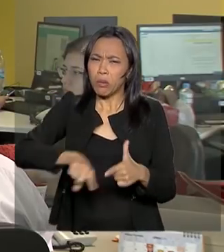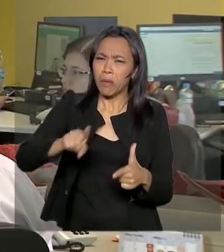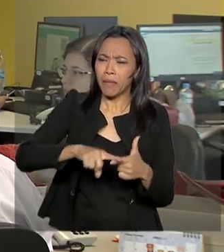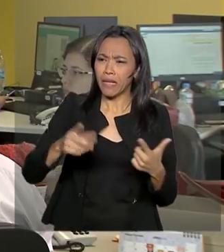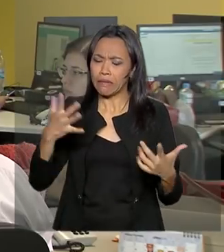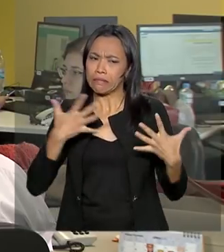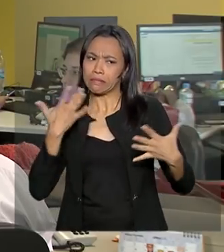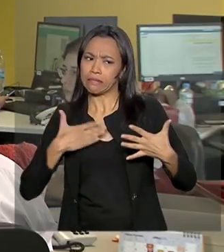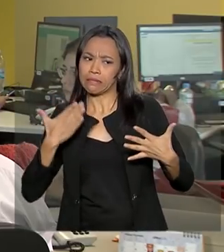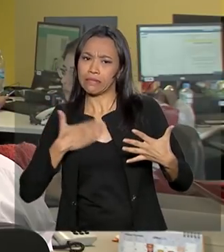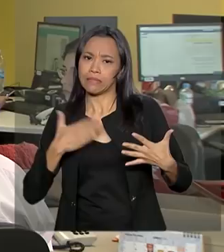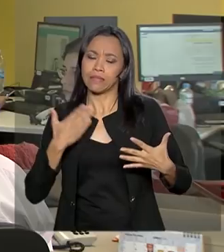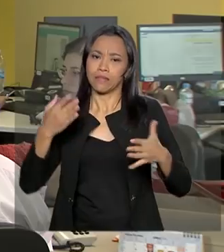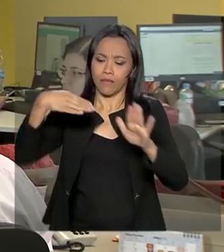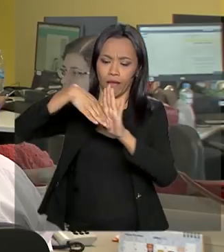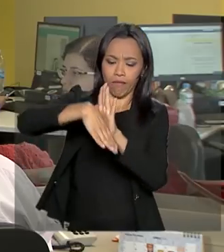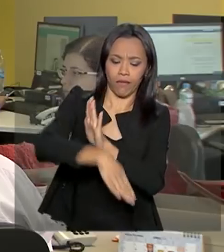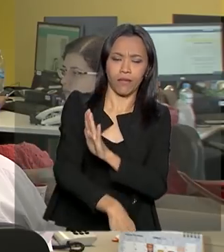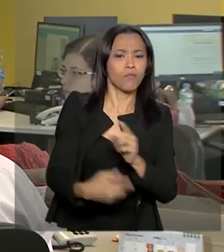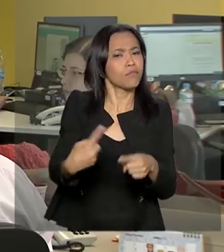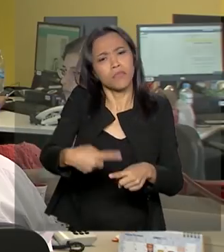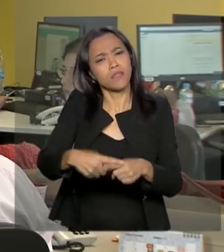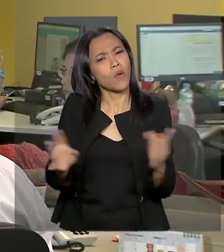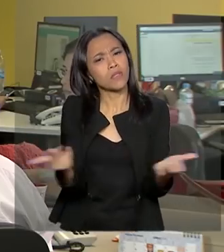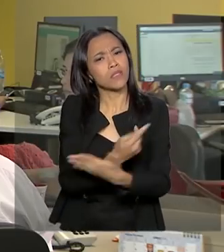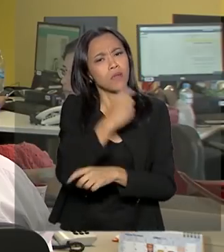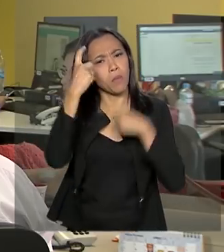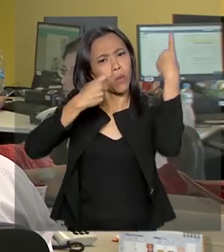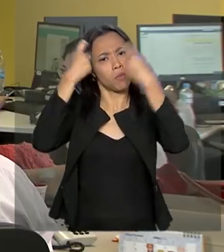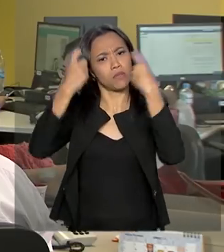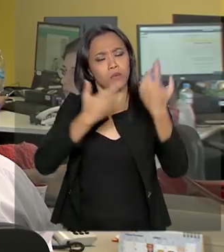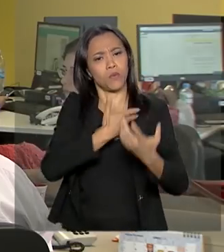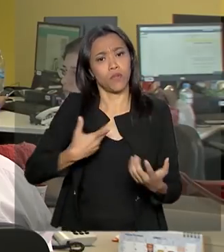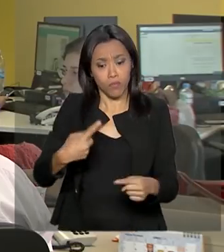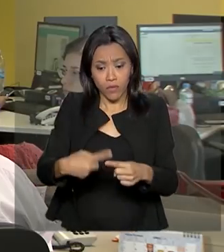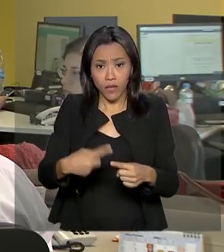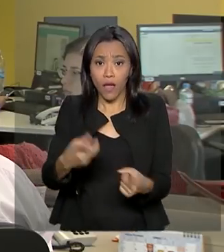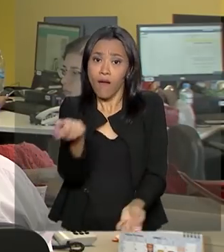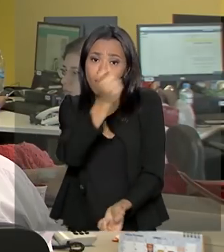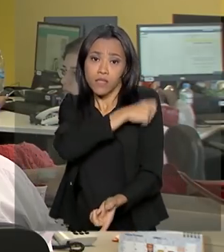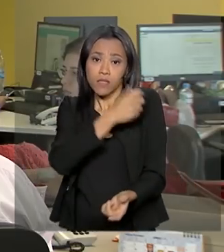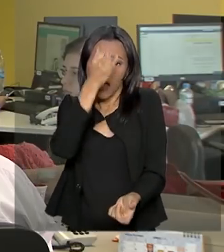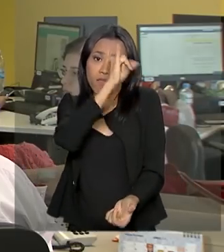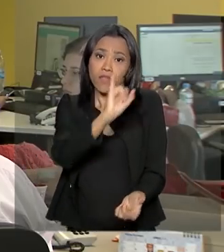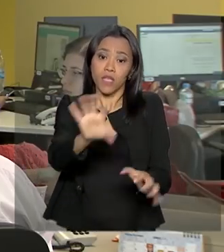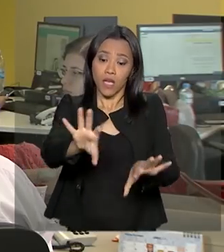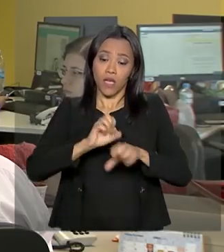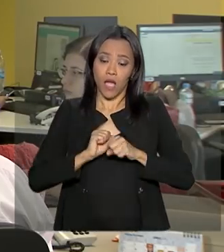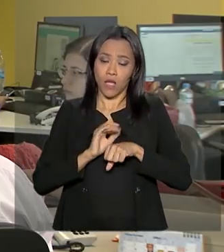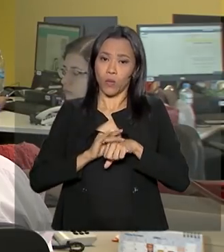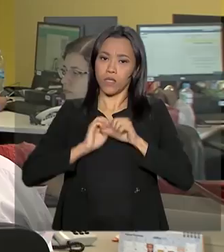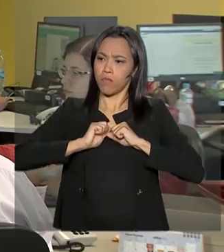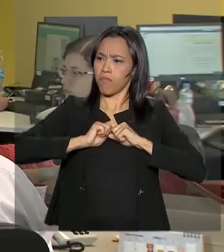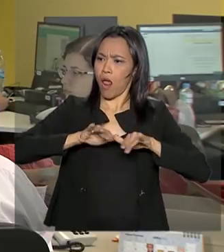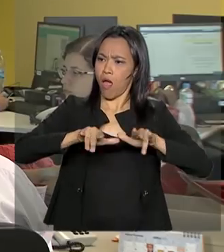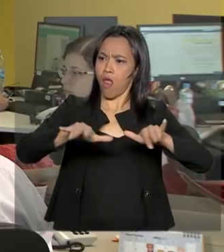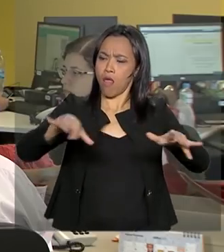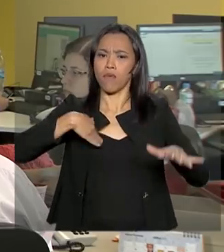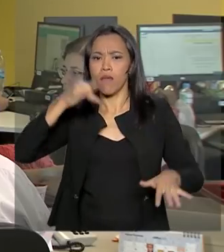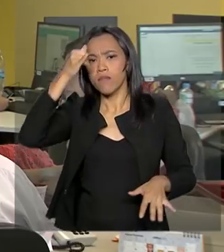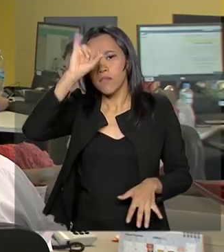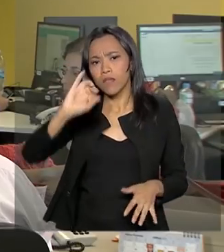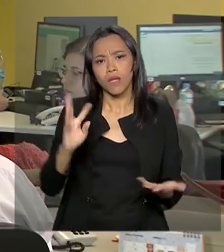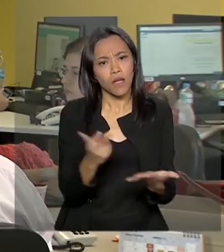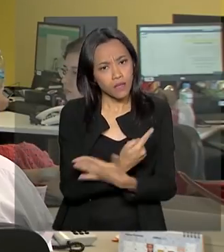para o resultado abaixo do esperado. Uma grande preocupação, já que a vacinação evita que uma doença se espalhe, causando sequelas e